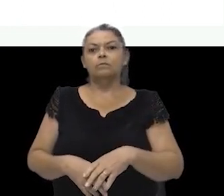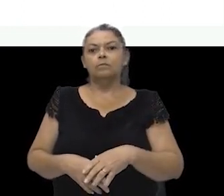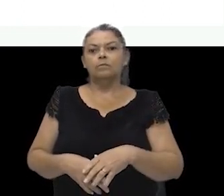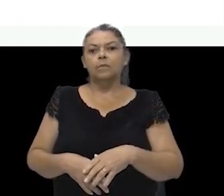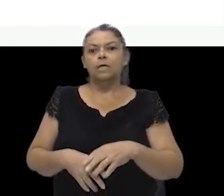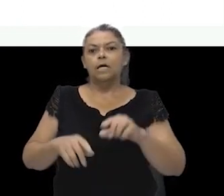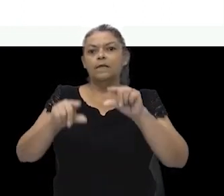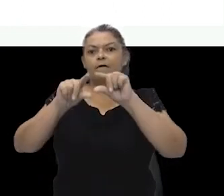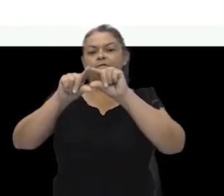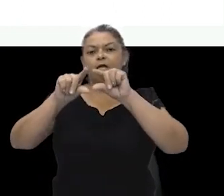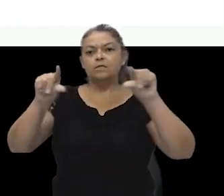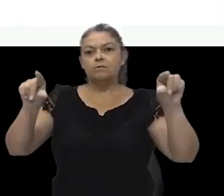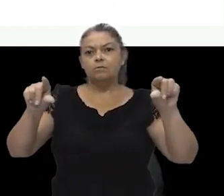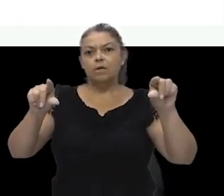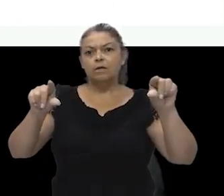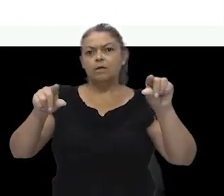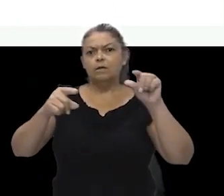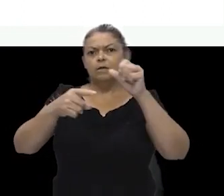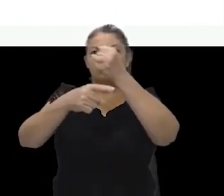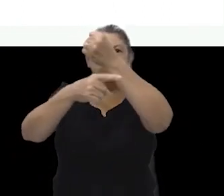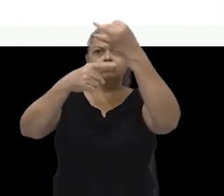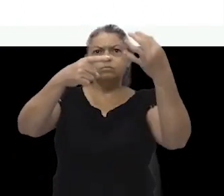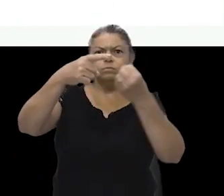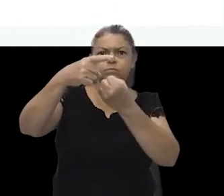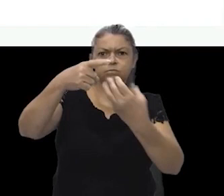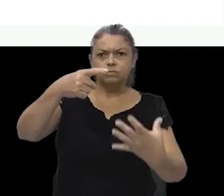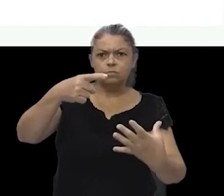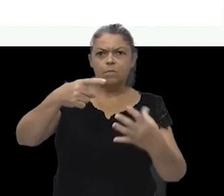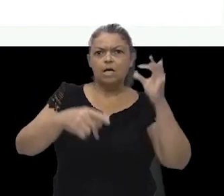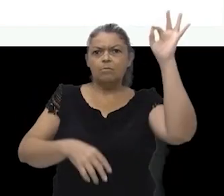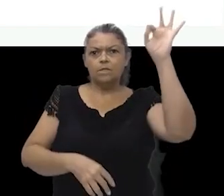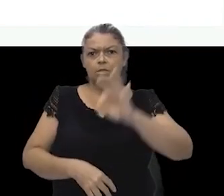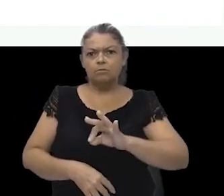fracionária, decimal e percentual.